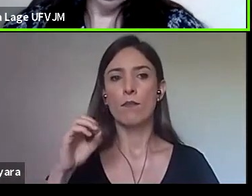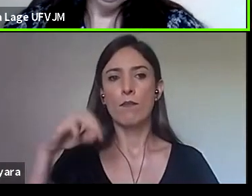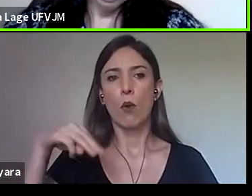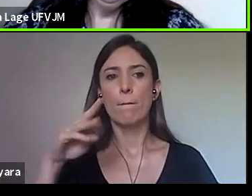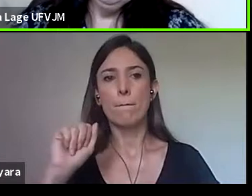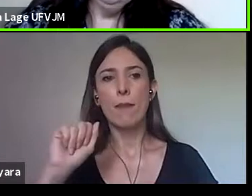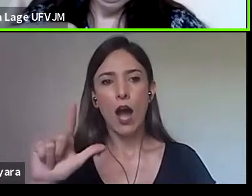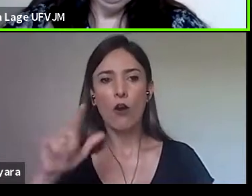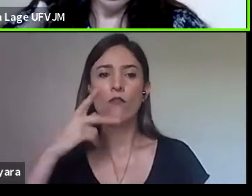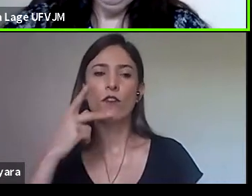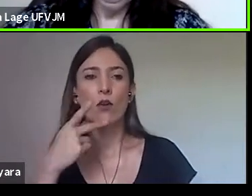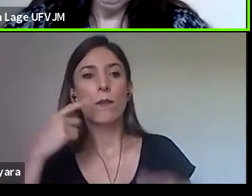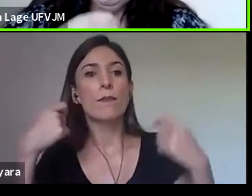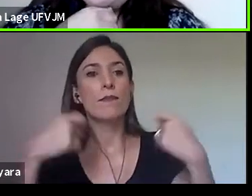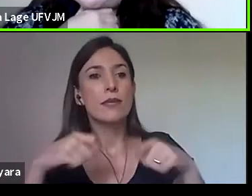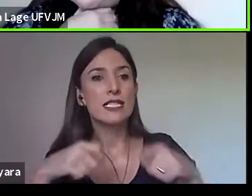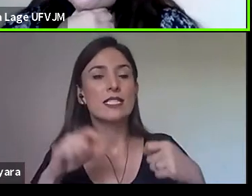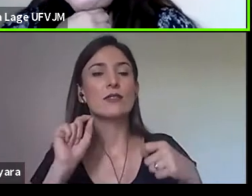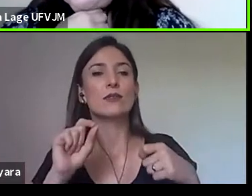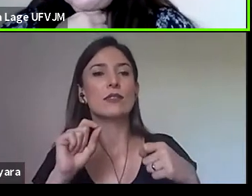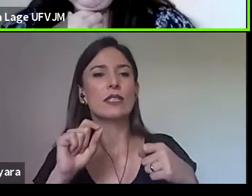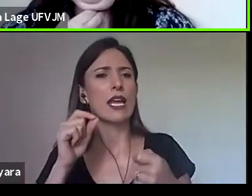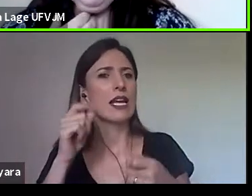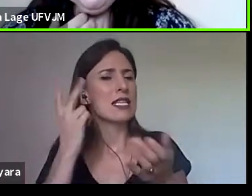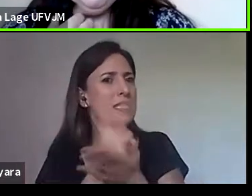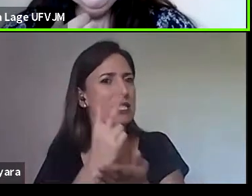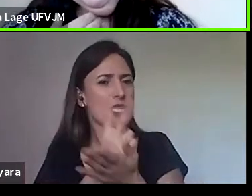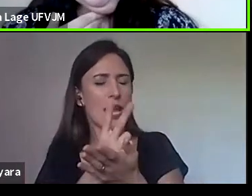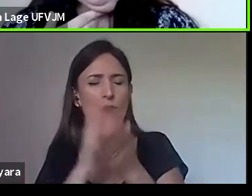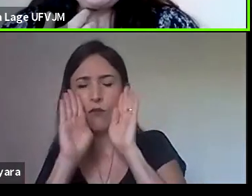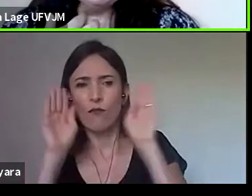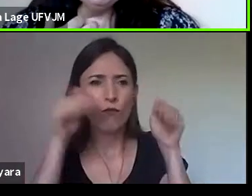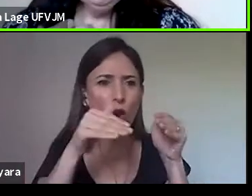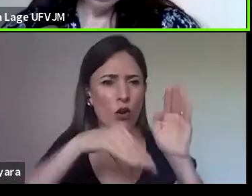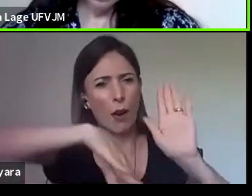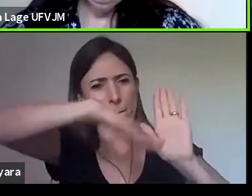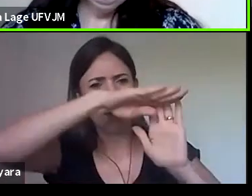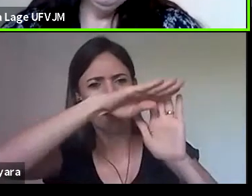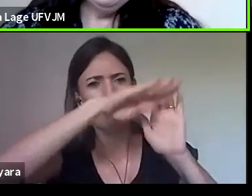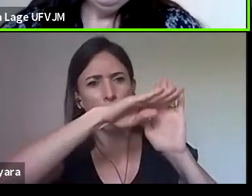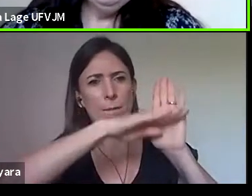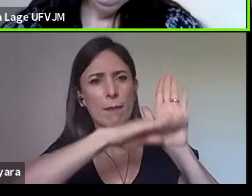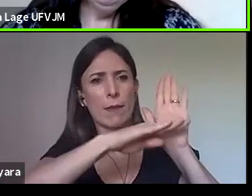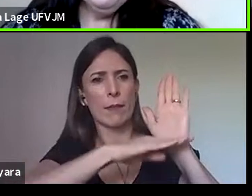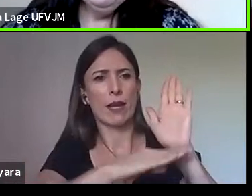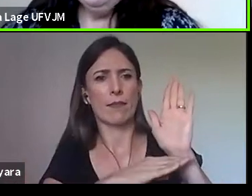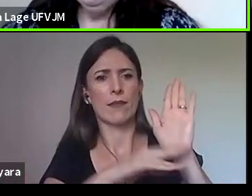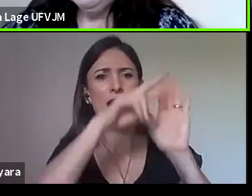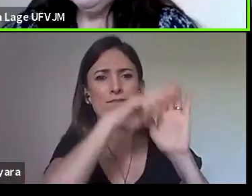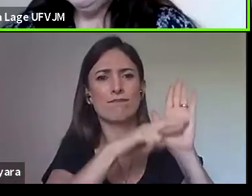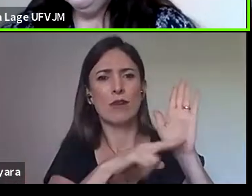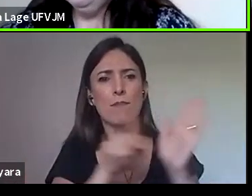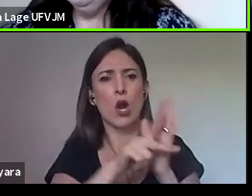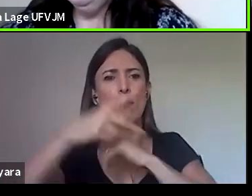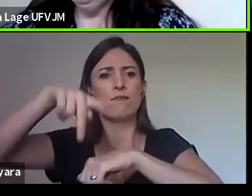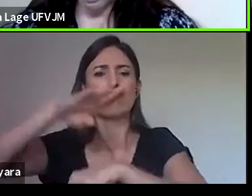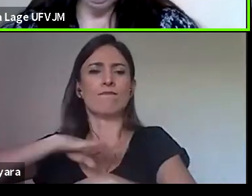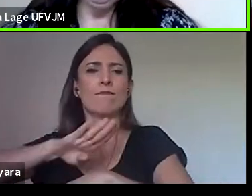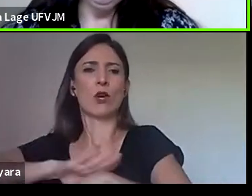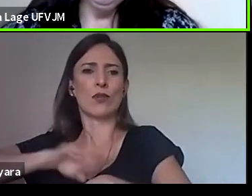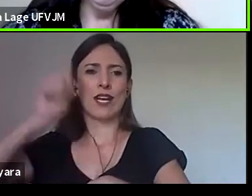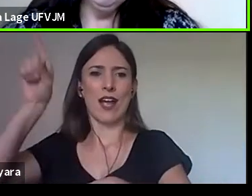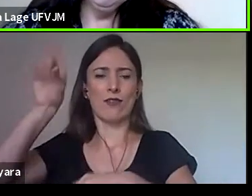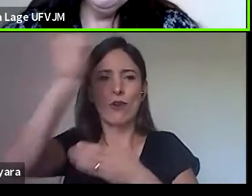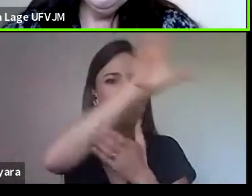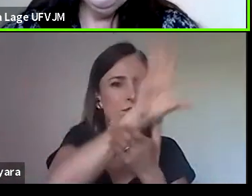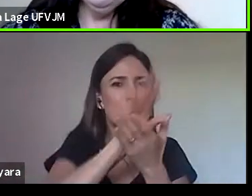todos os encaminhamentos dessa educação, né? Mas essa Reforma Pombalina, para além de pensar esses